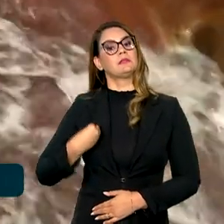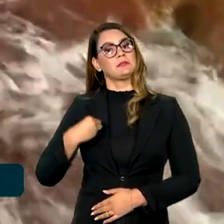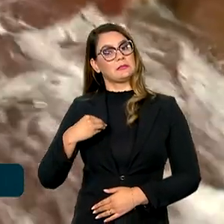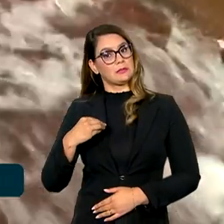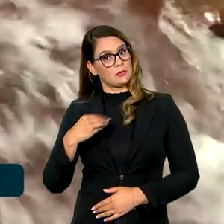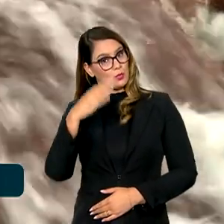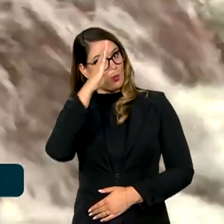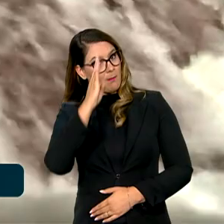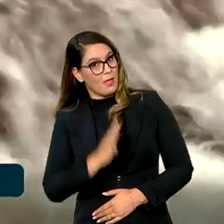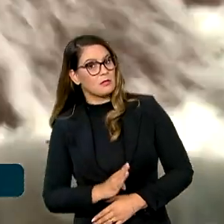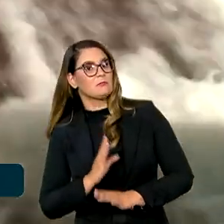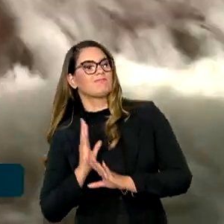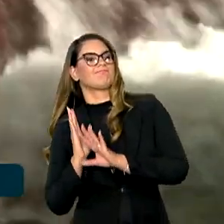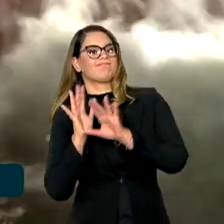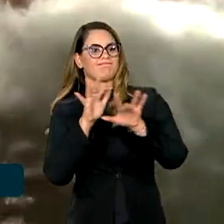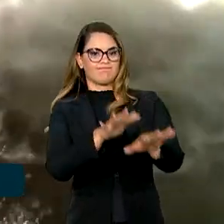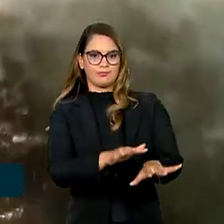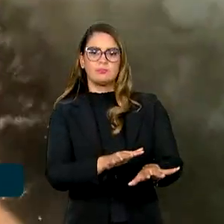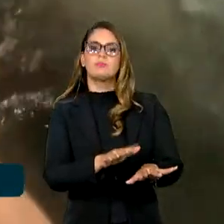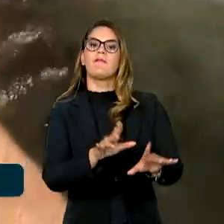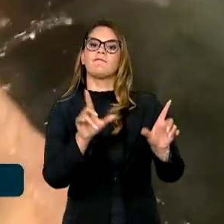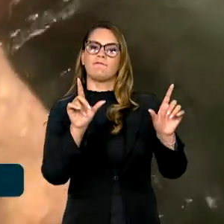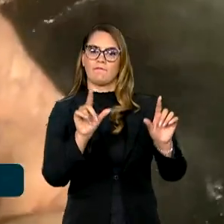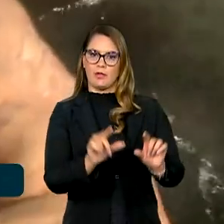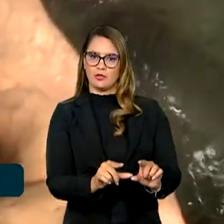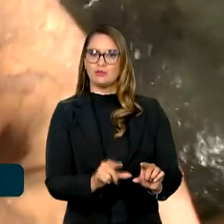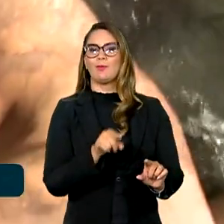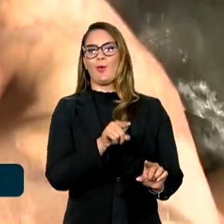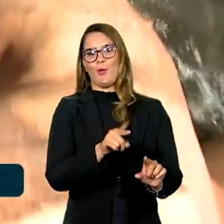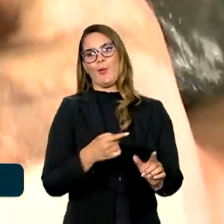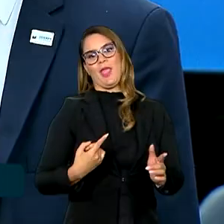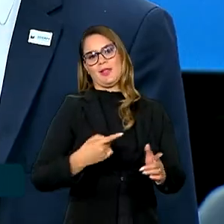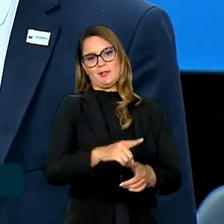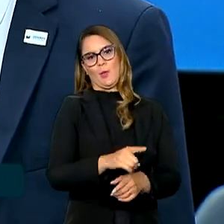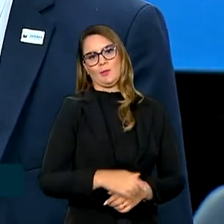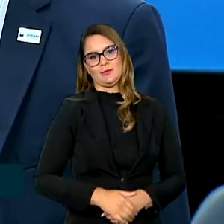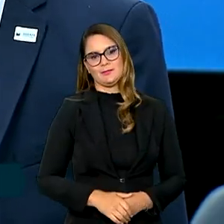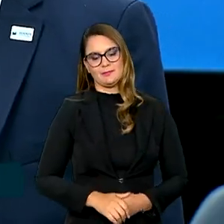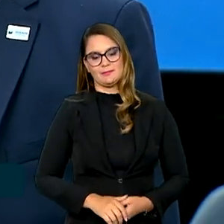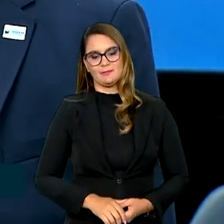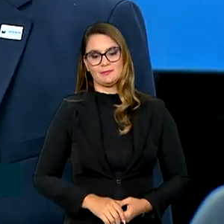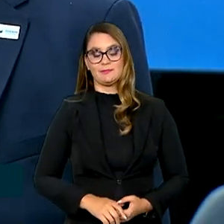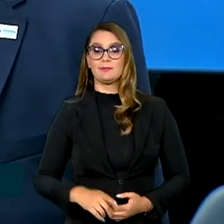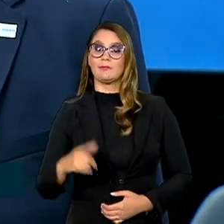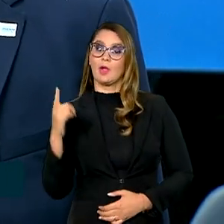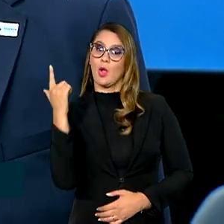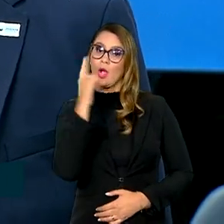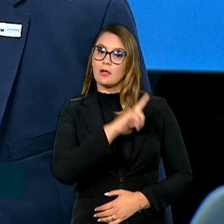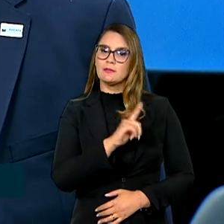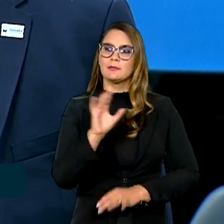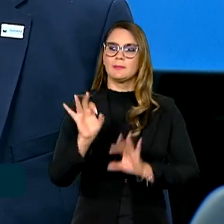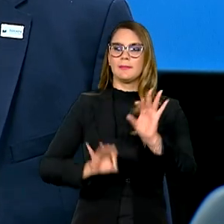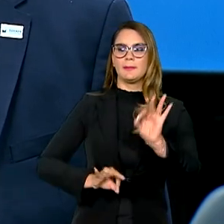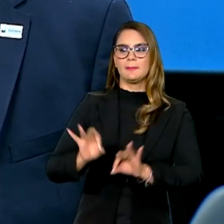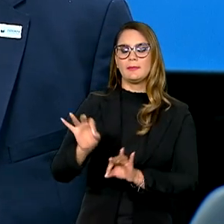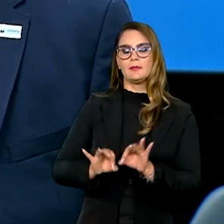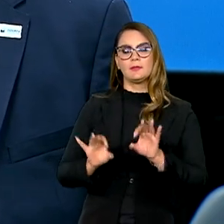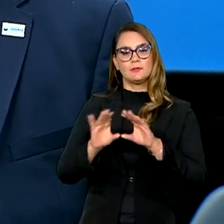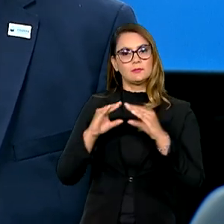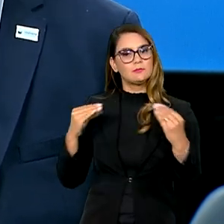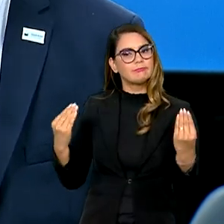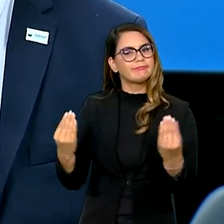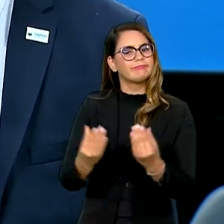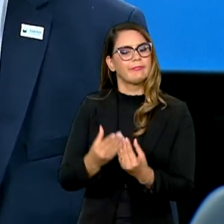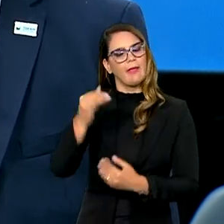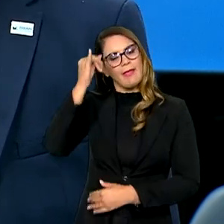nesses municípios deve reduzir esses ataques. Para a gente poder, então, preparar as comunidades para